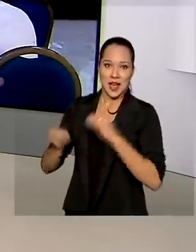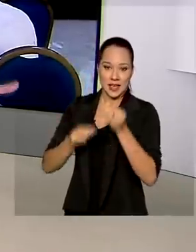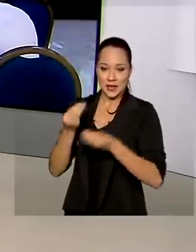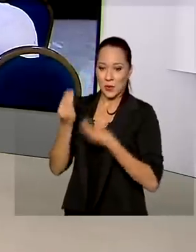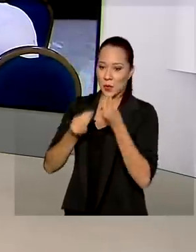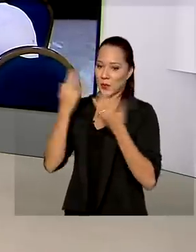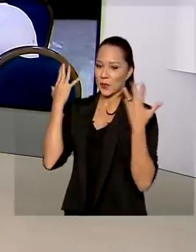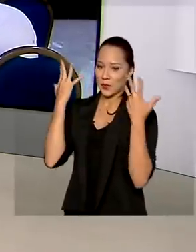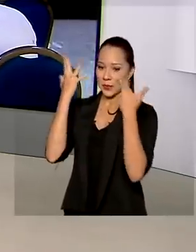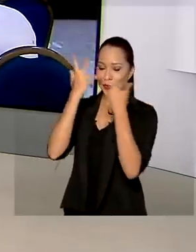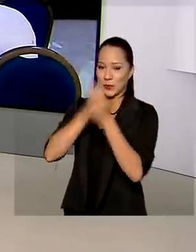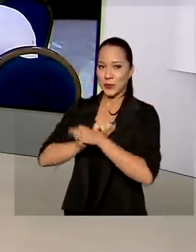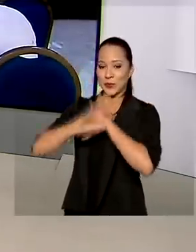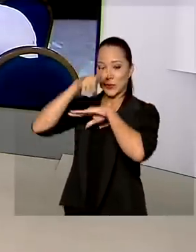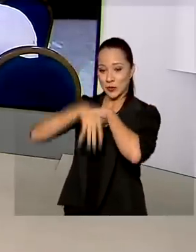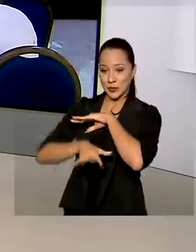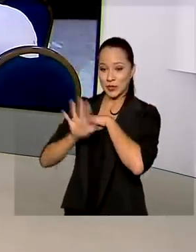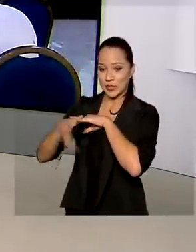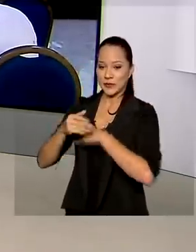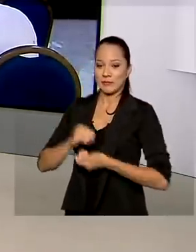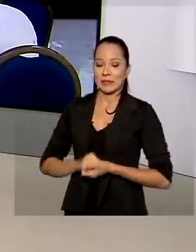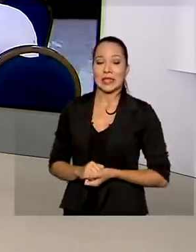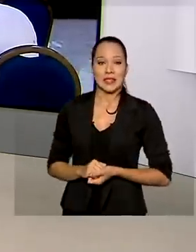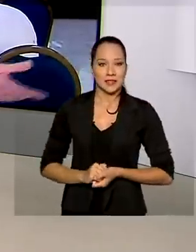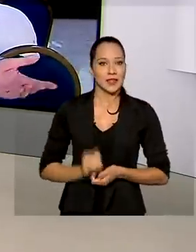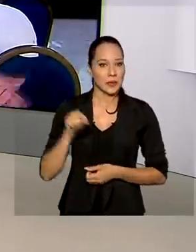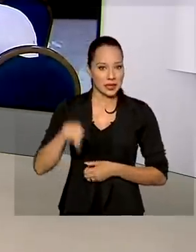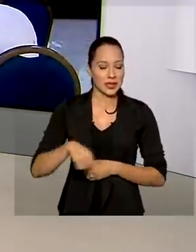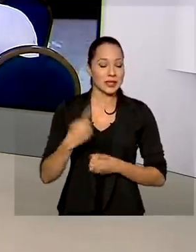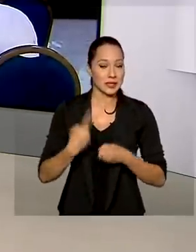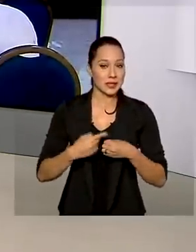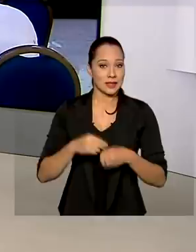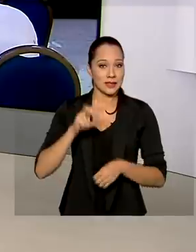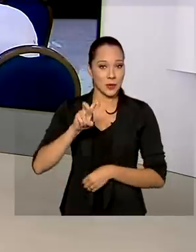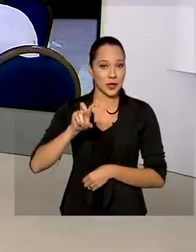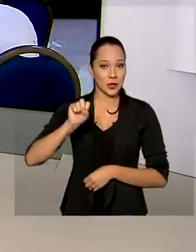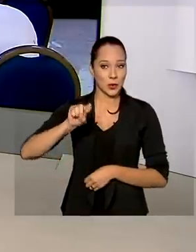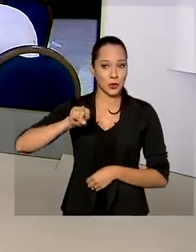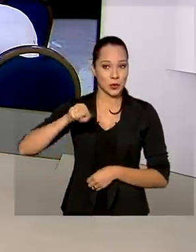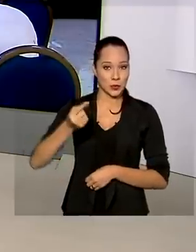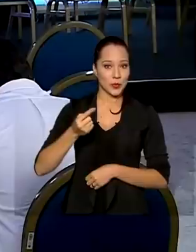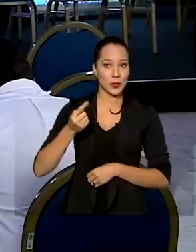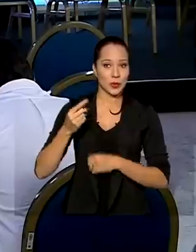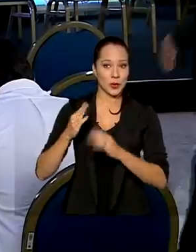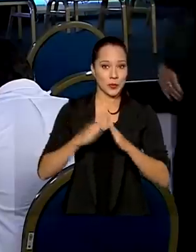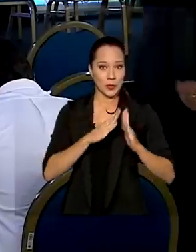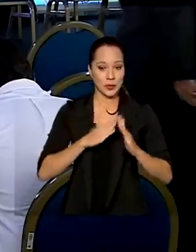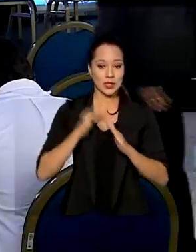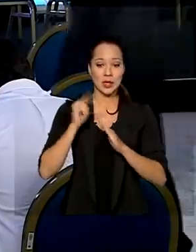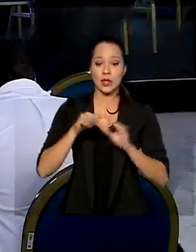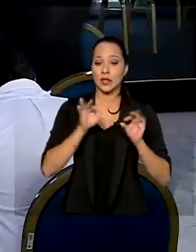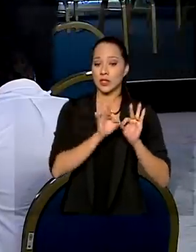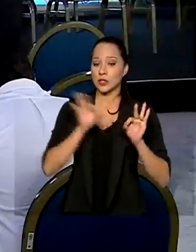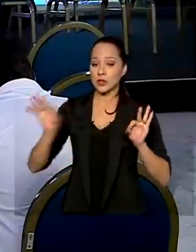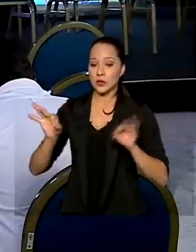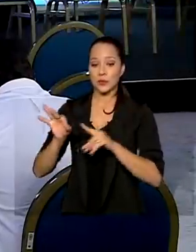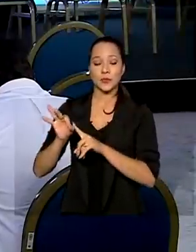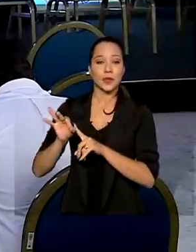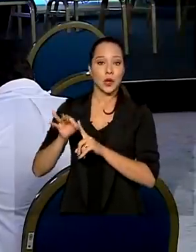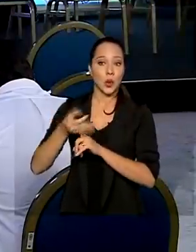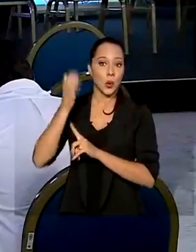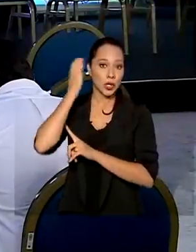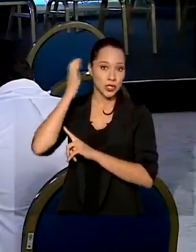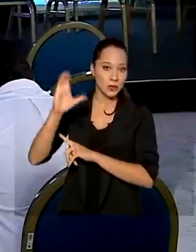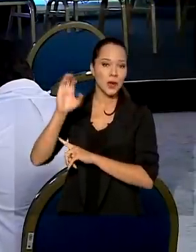beleza das cataratas do Iguaçu. 258 mil habitantes, distante 643 quilômetros de Curitiba. O presidente Jair